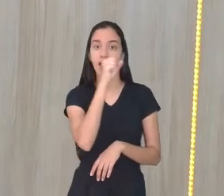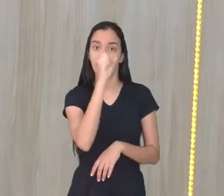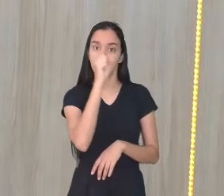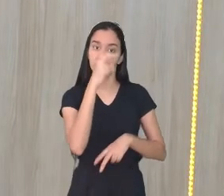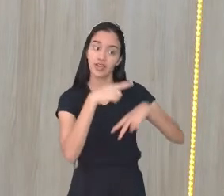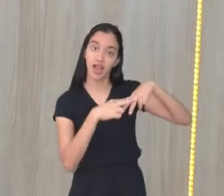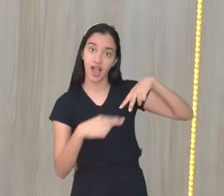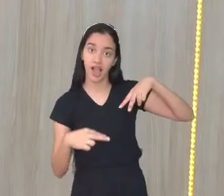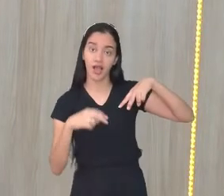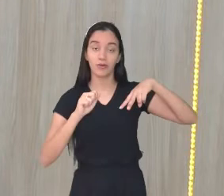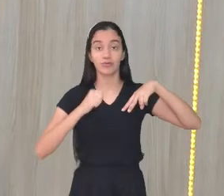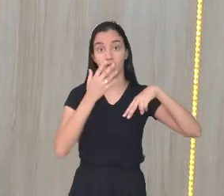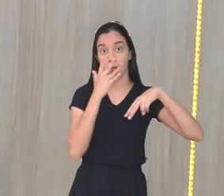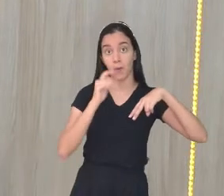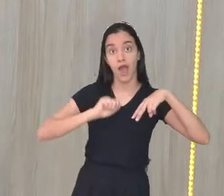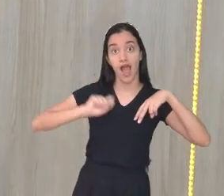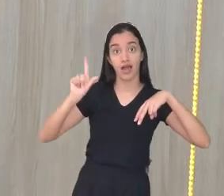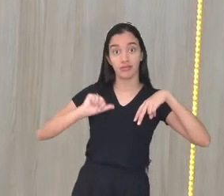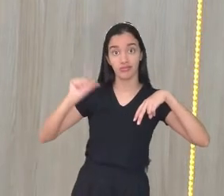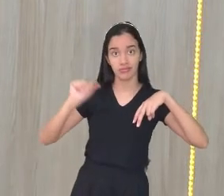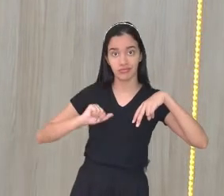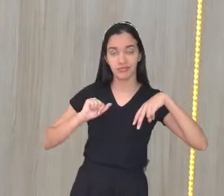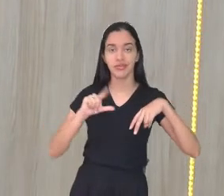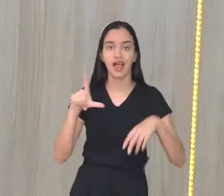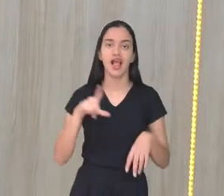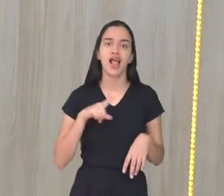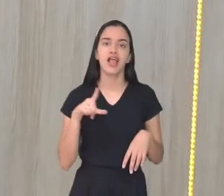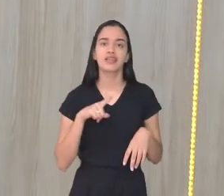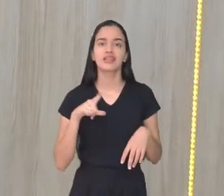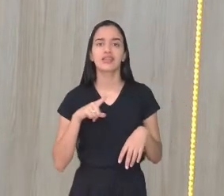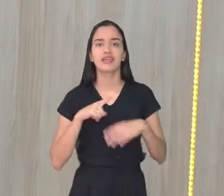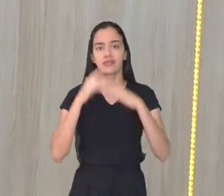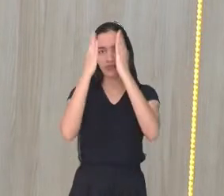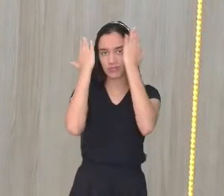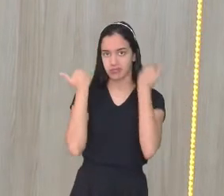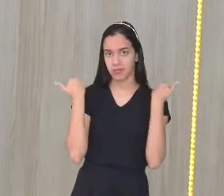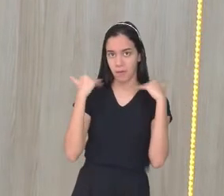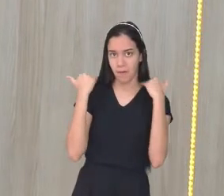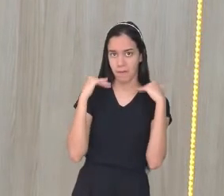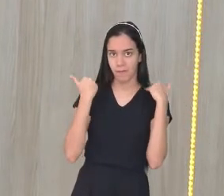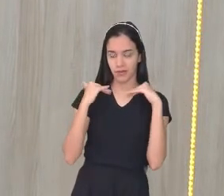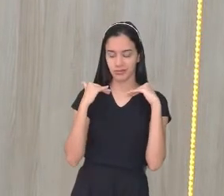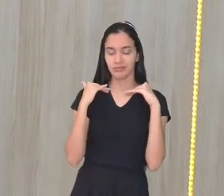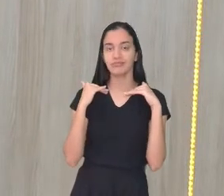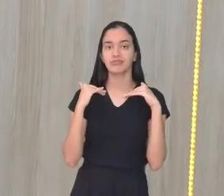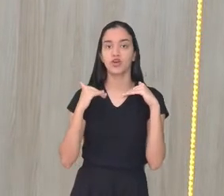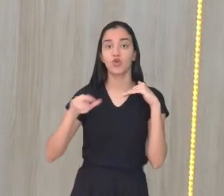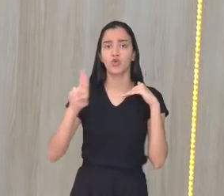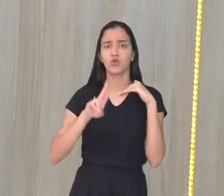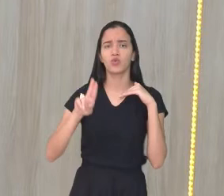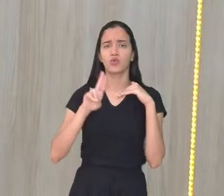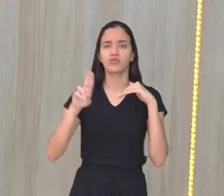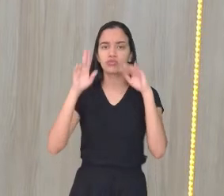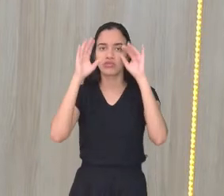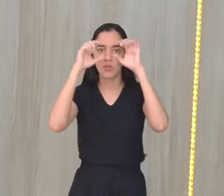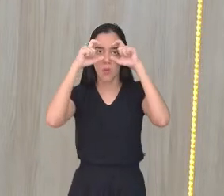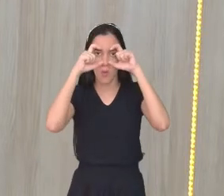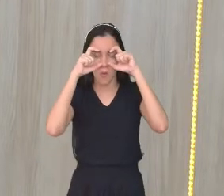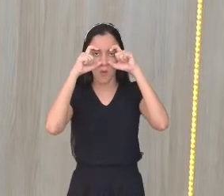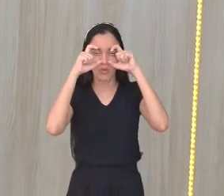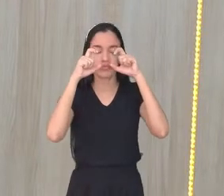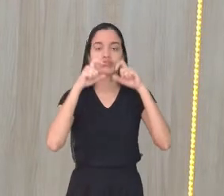calça azul, tenho cabelo tamanho médio, uso óculos